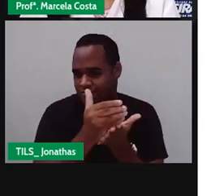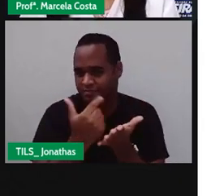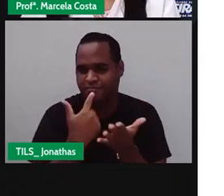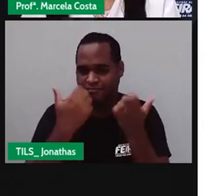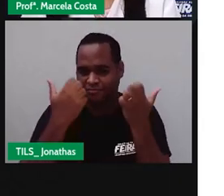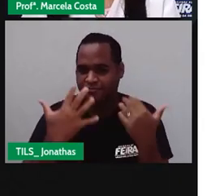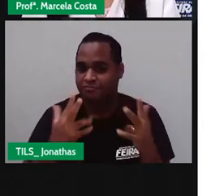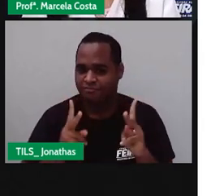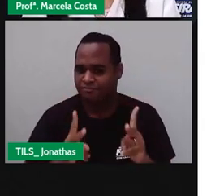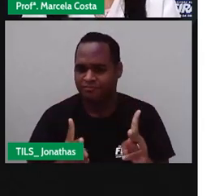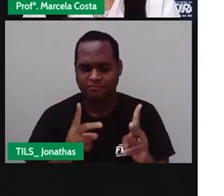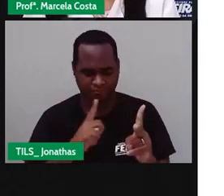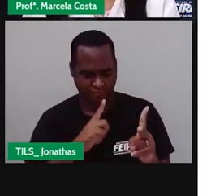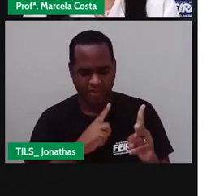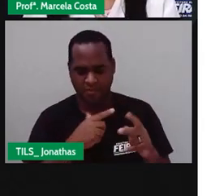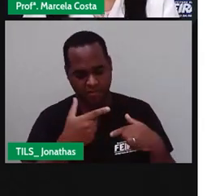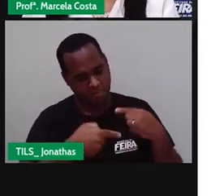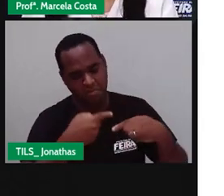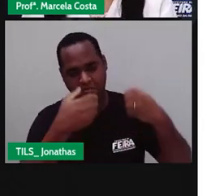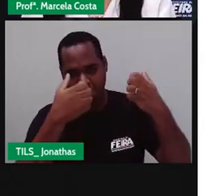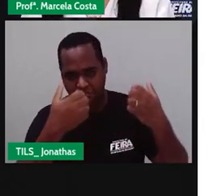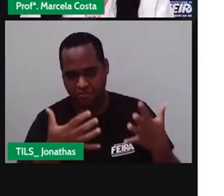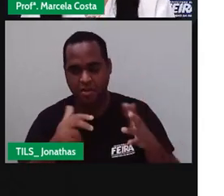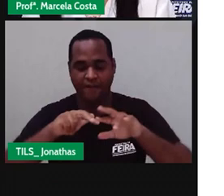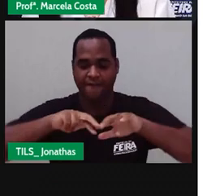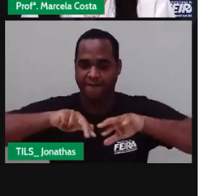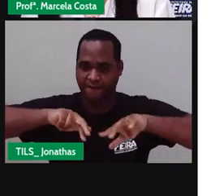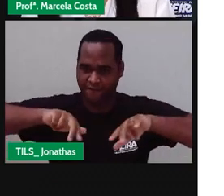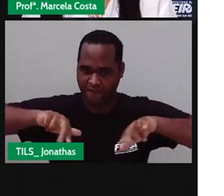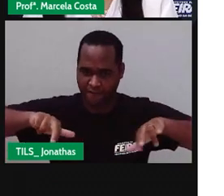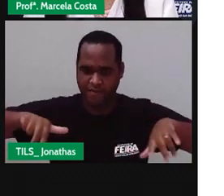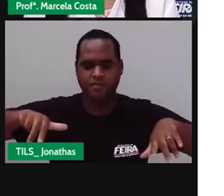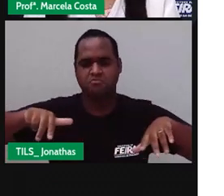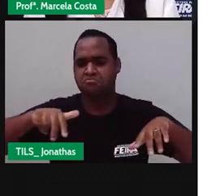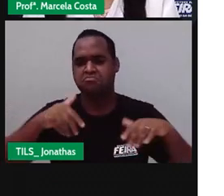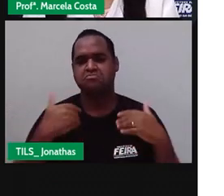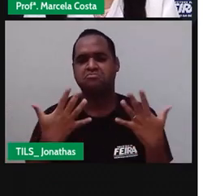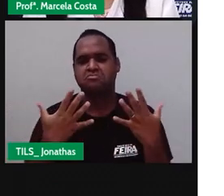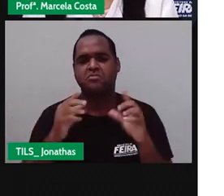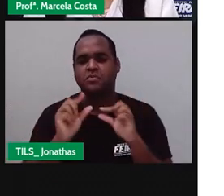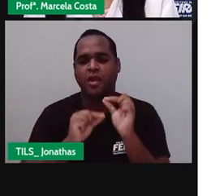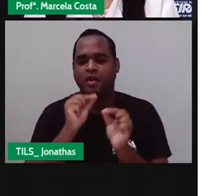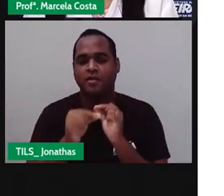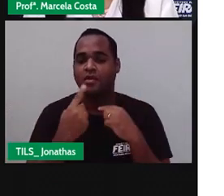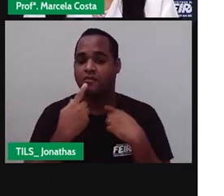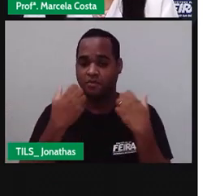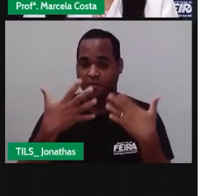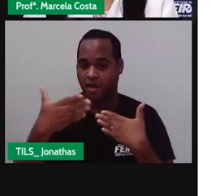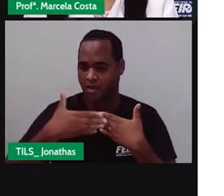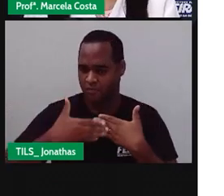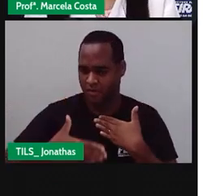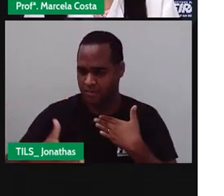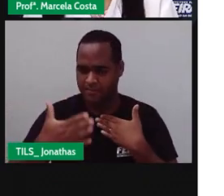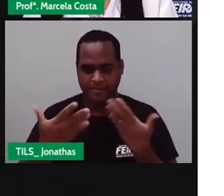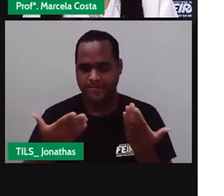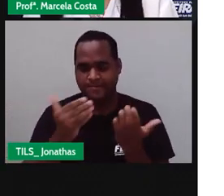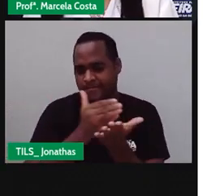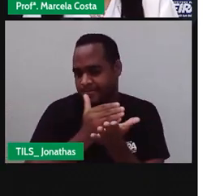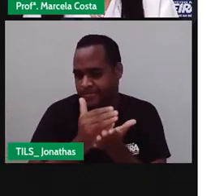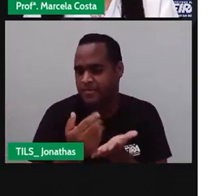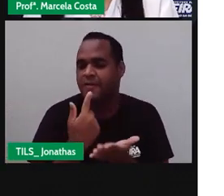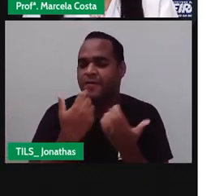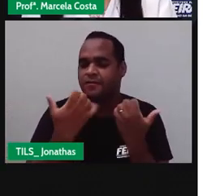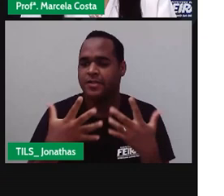sequência sobre o tema diversidade. Então, a partir dessa aula, a gente vai começar a falar sobre